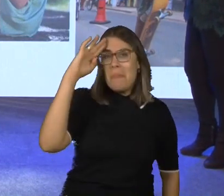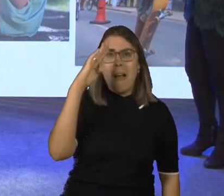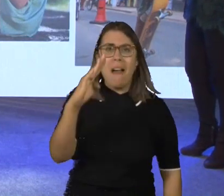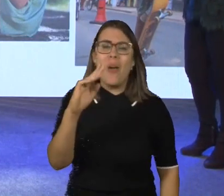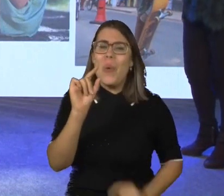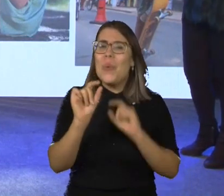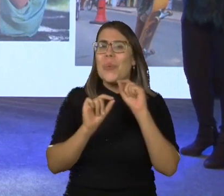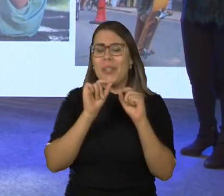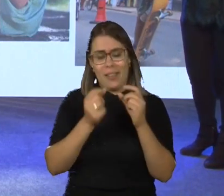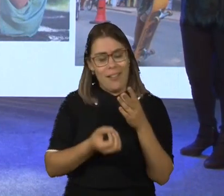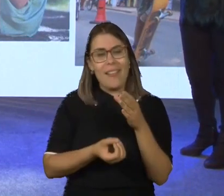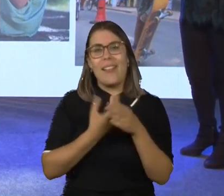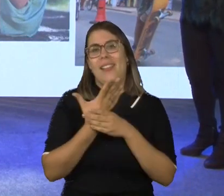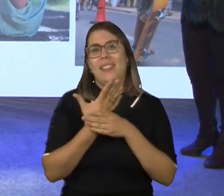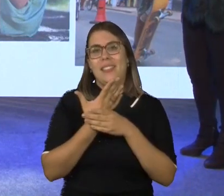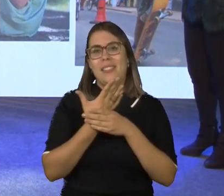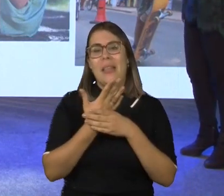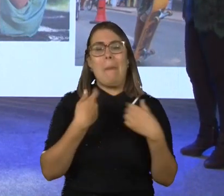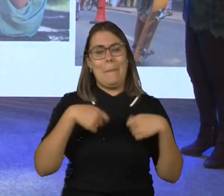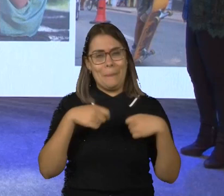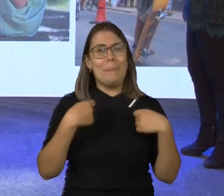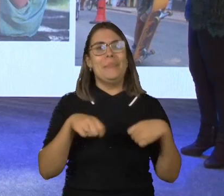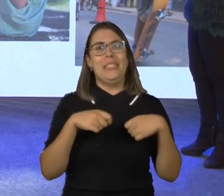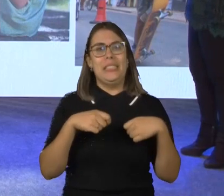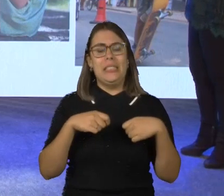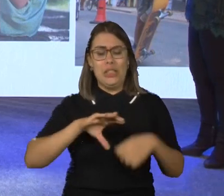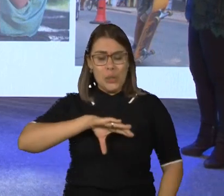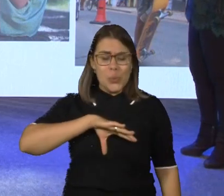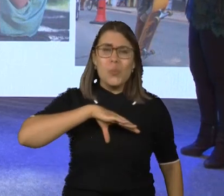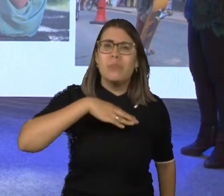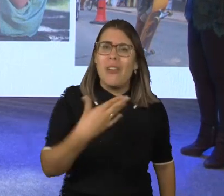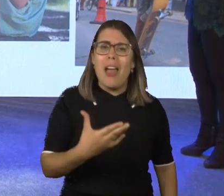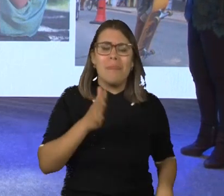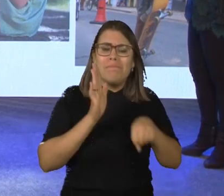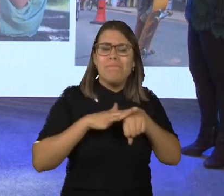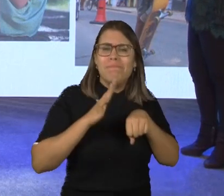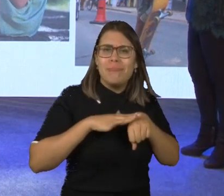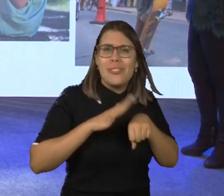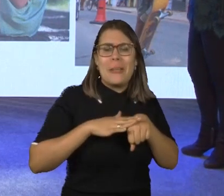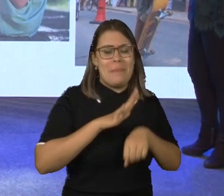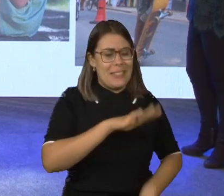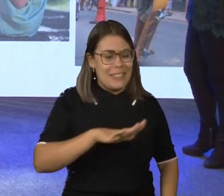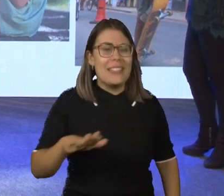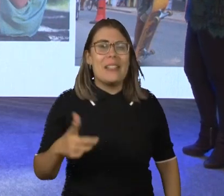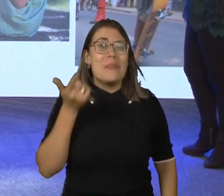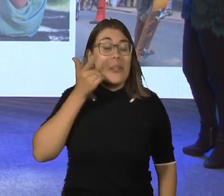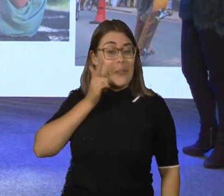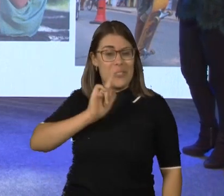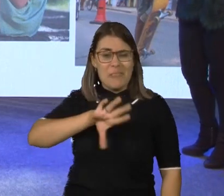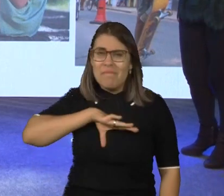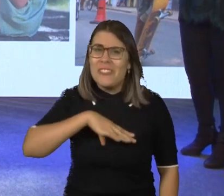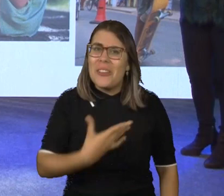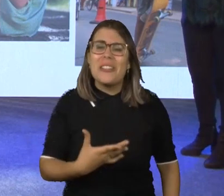é a construção da resiliência. Então, o empoderamento é importante para esse processo da construção da resiliência,